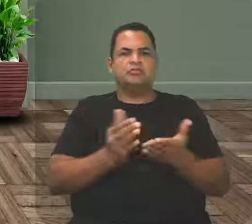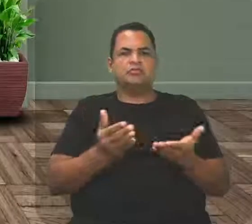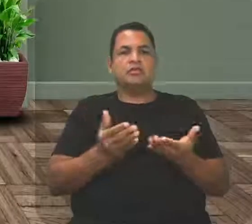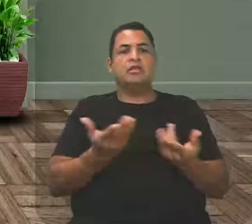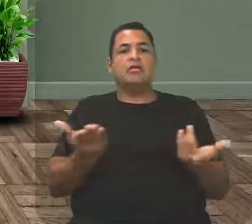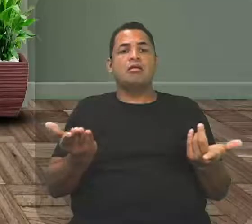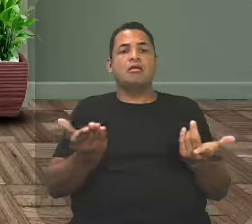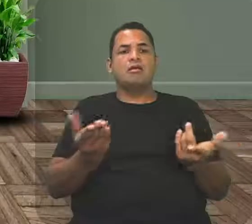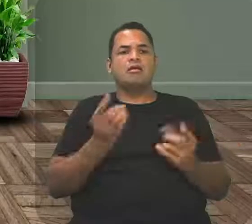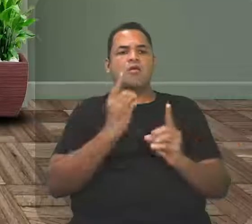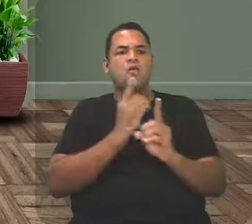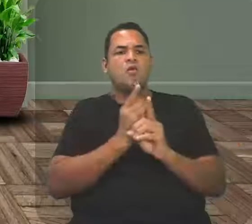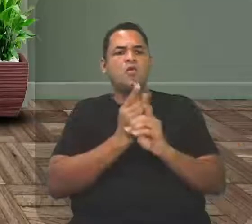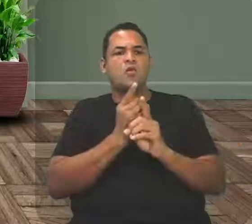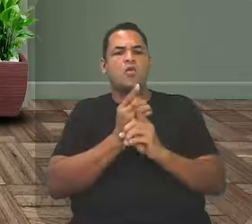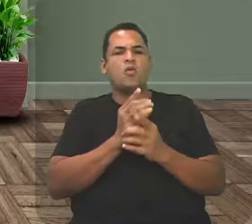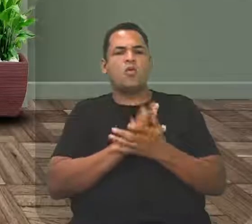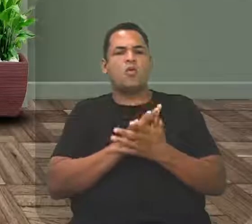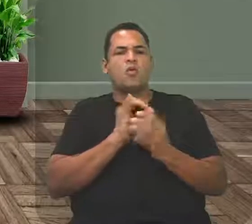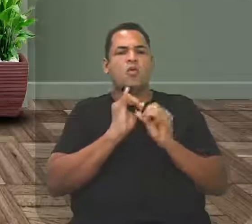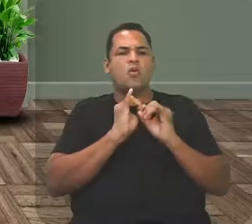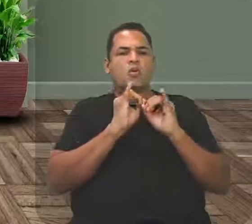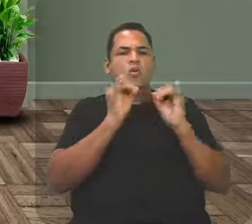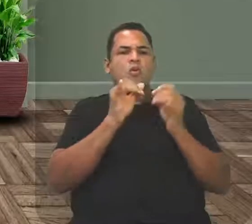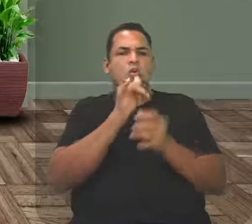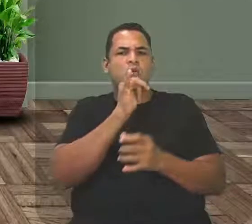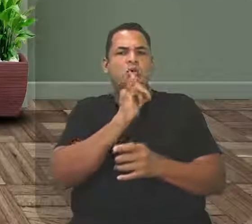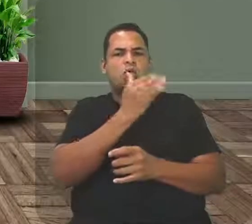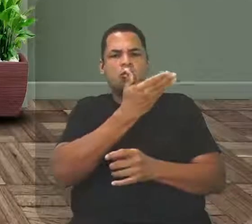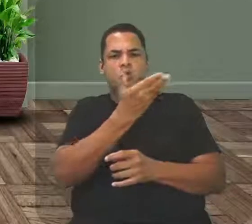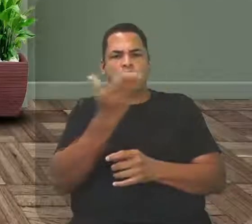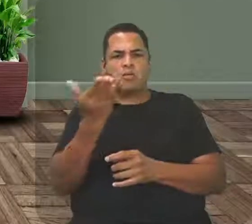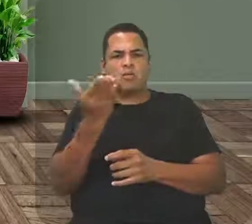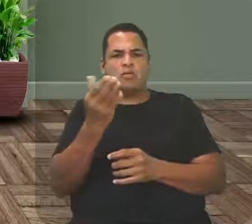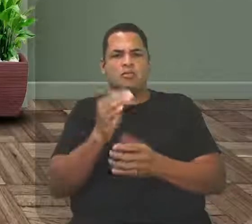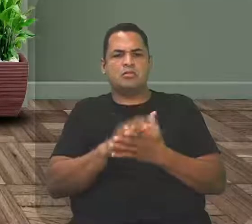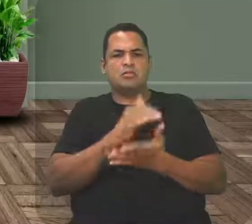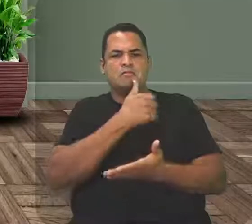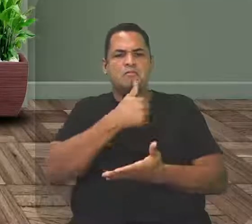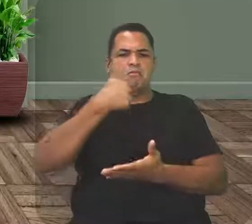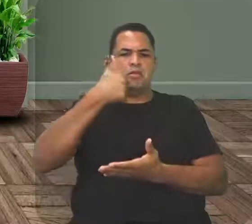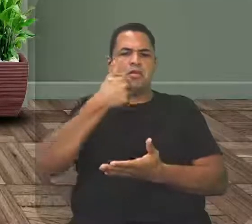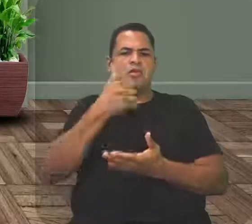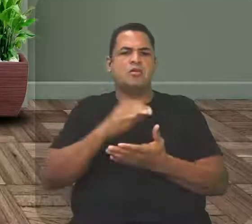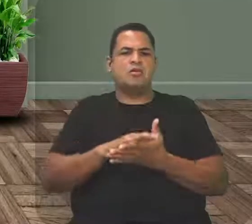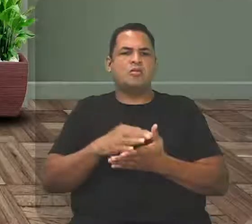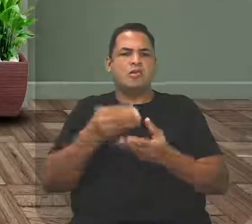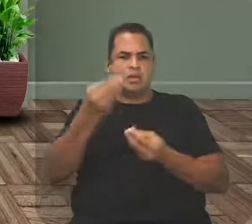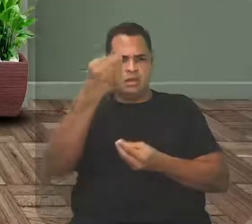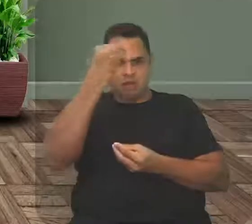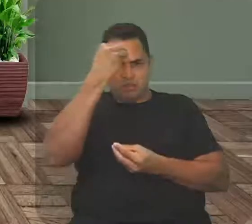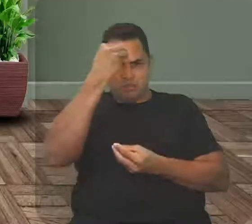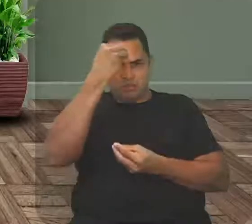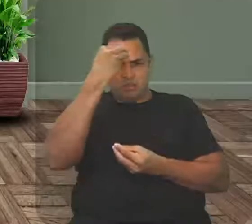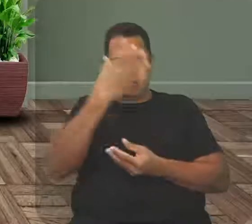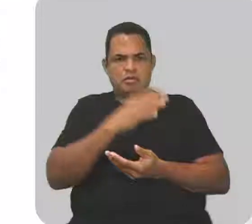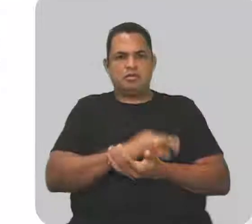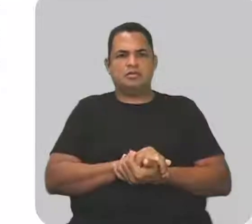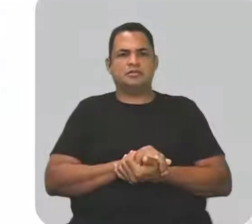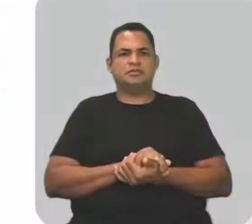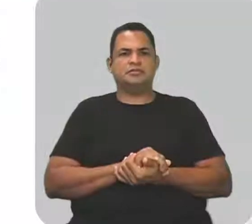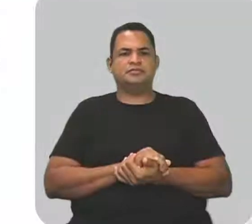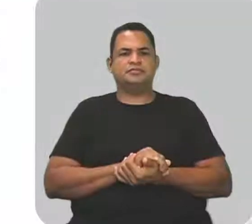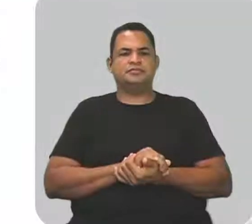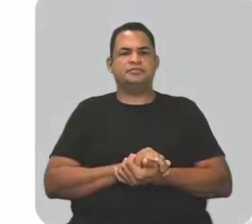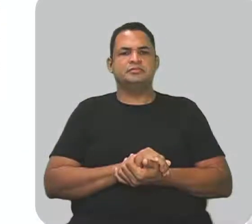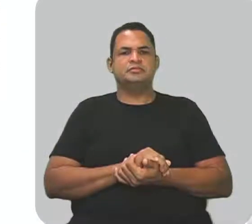então, essas informações num exemplo? Assim fica melhor pra compreender. Vamos lá, então, ver esse sentido.